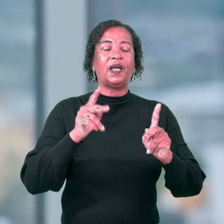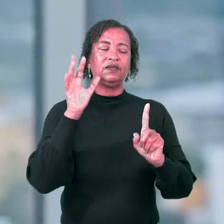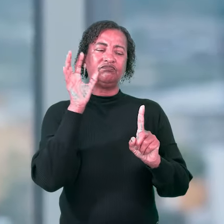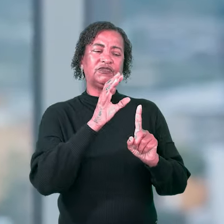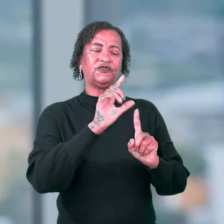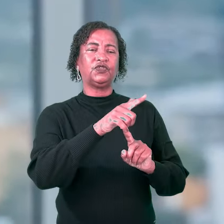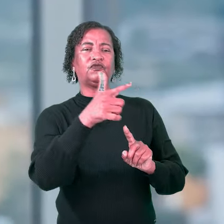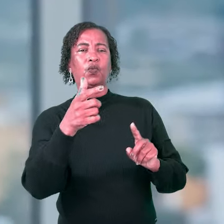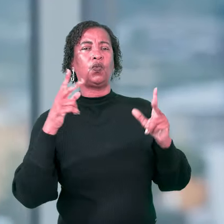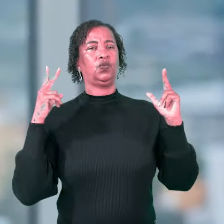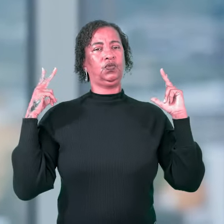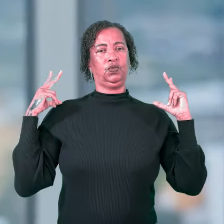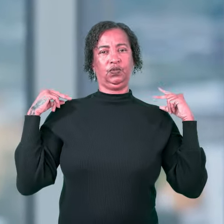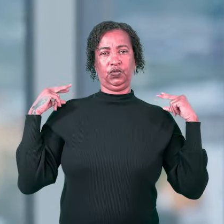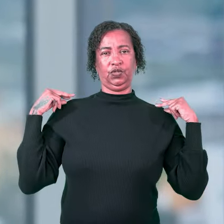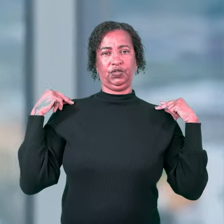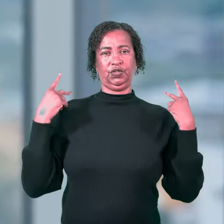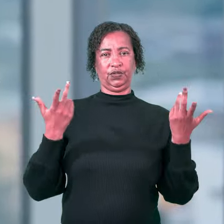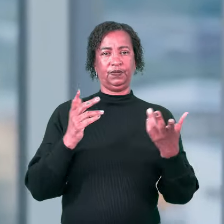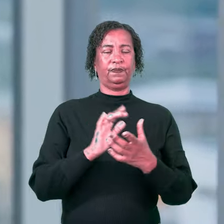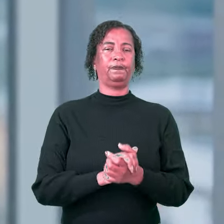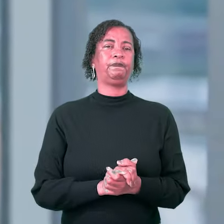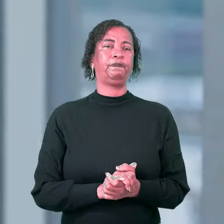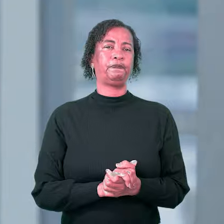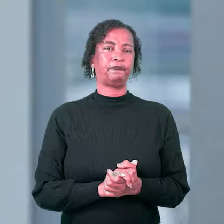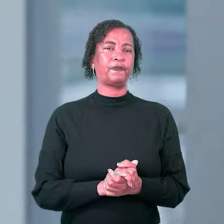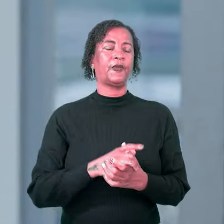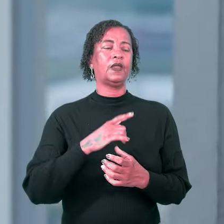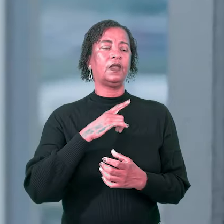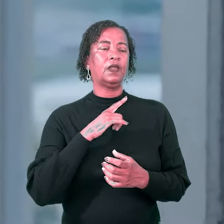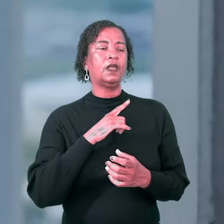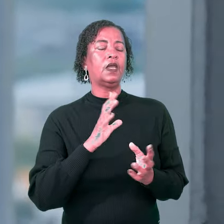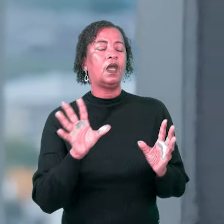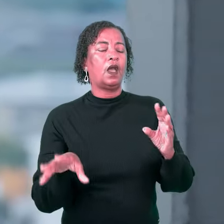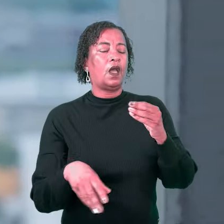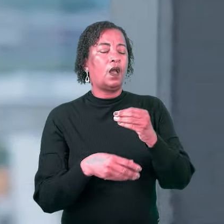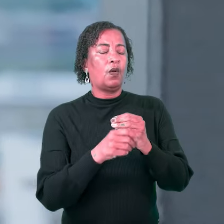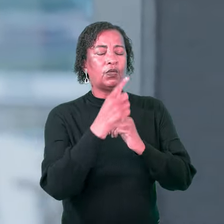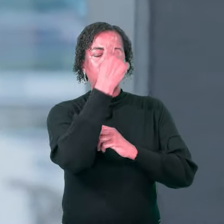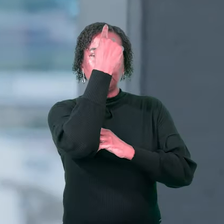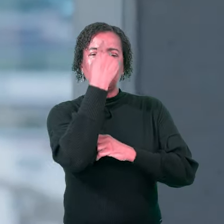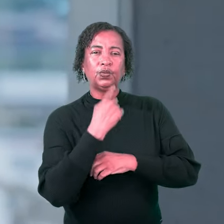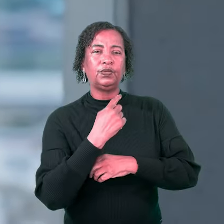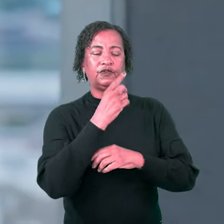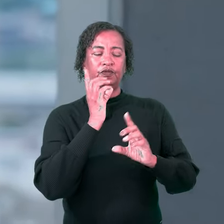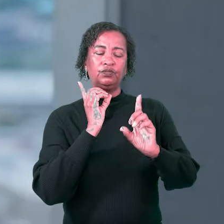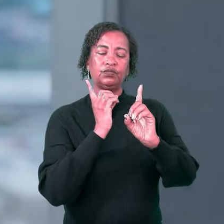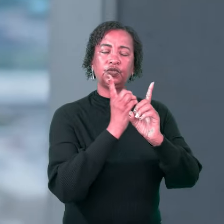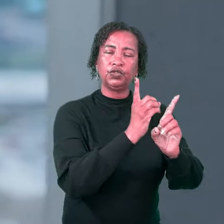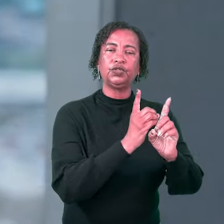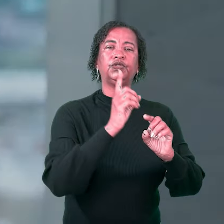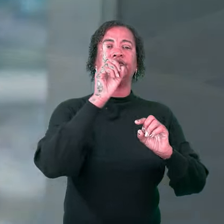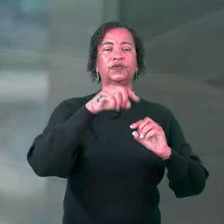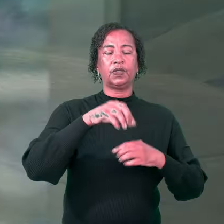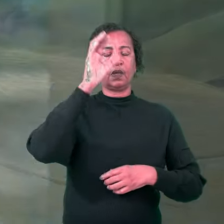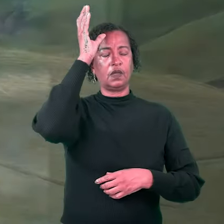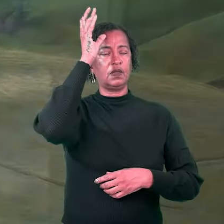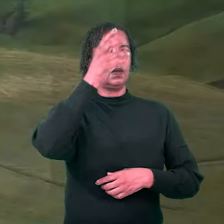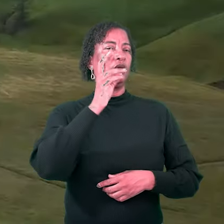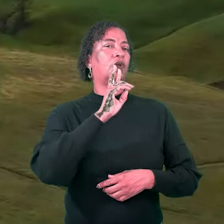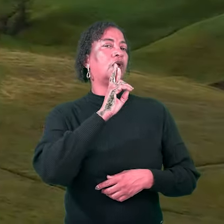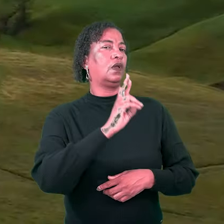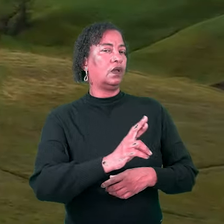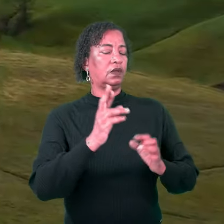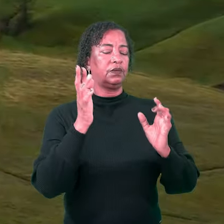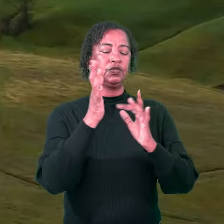motoristas. A oitava atitude bem-aventurada completa o perfil de um discípulo, que é a solução e a resposta